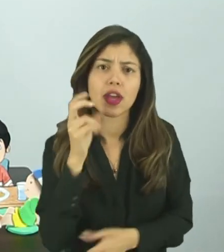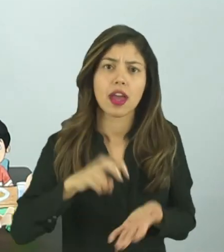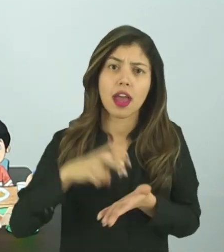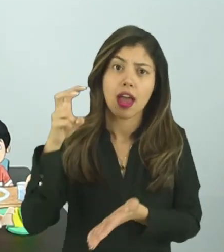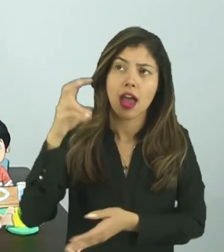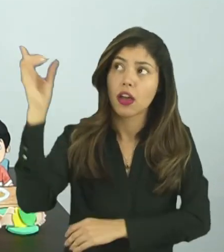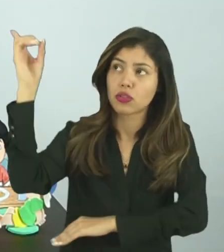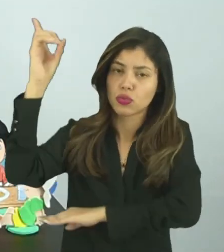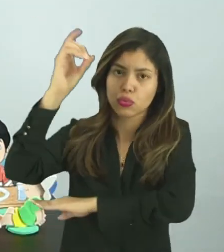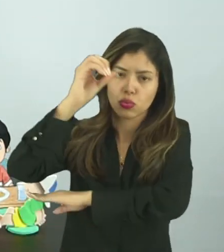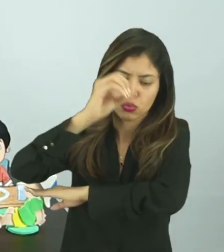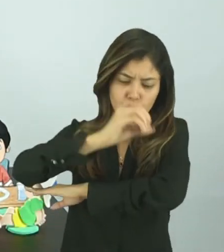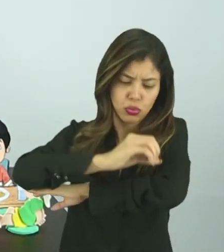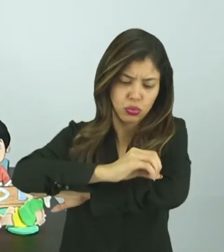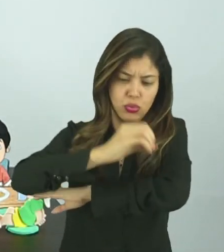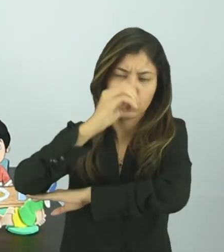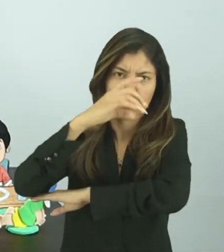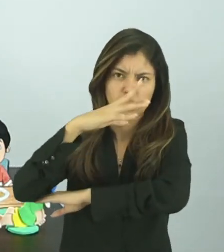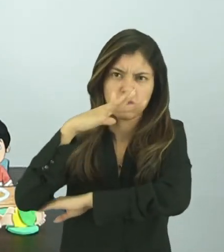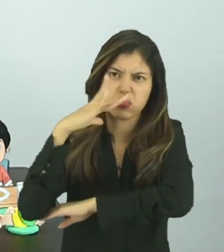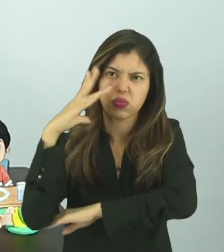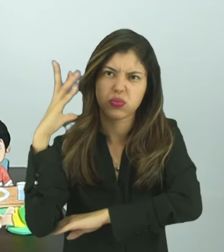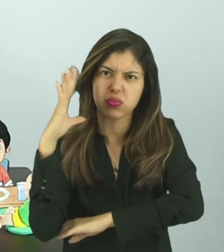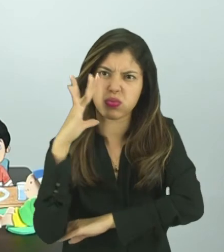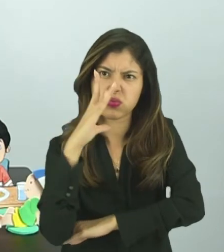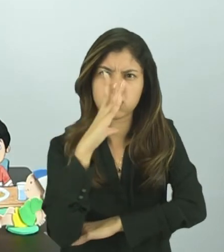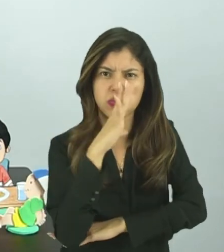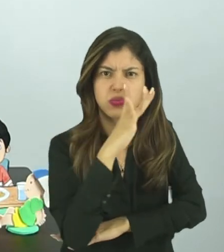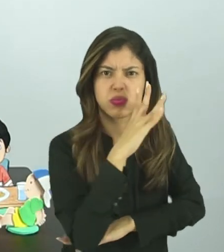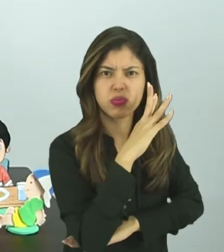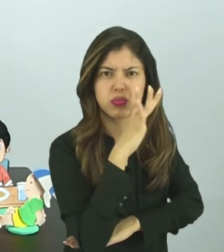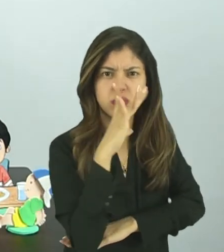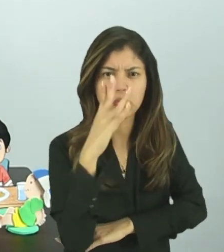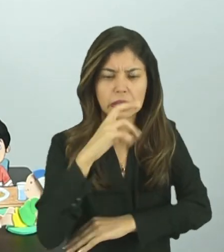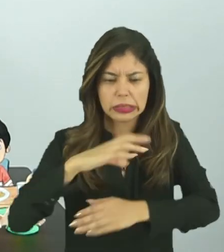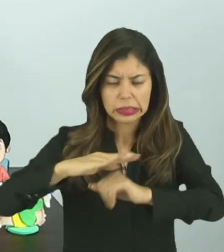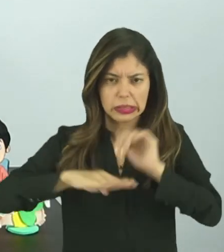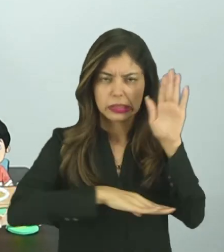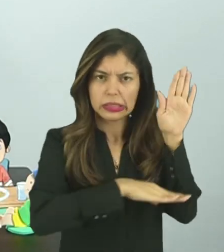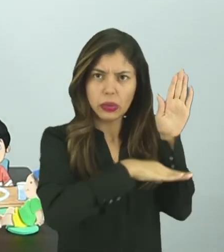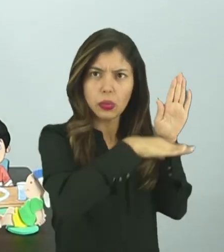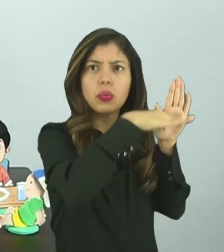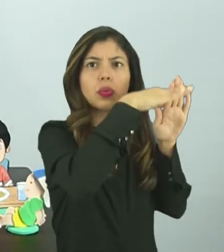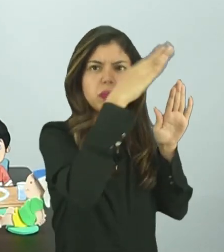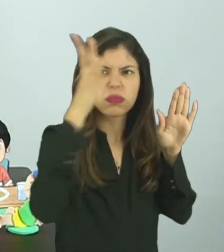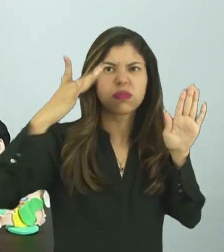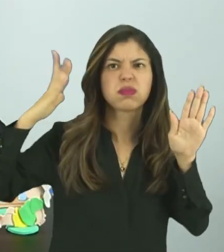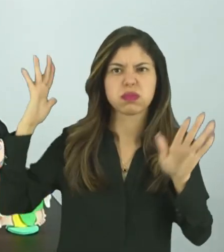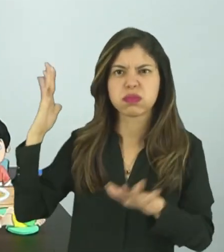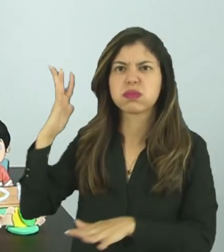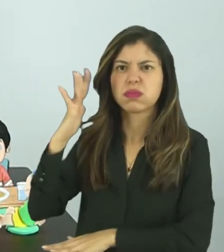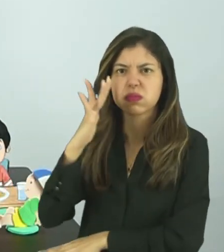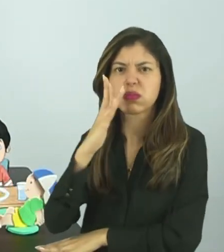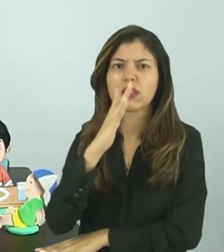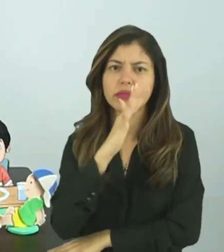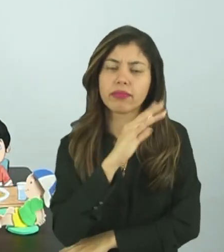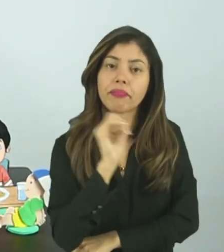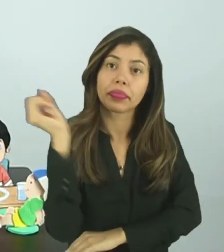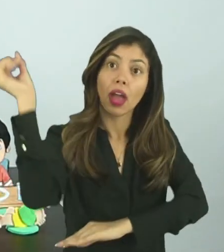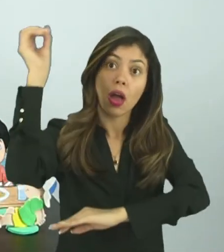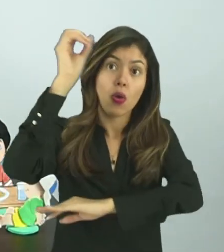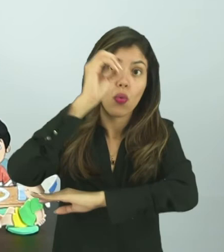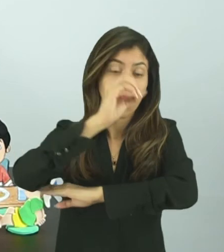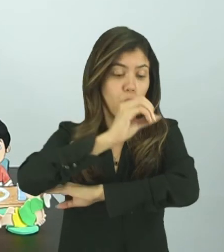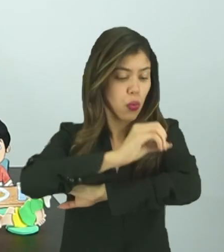está bem quente. A temperatura fica muito elevada, não é isso? E aí, de repente, o sol vai